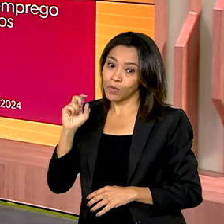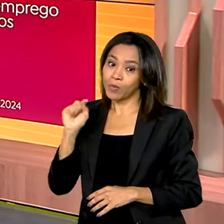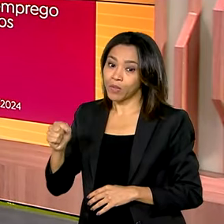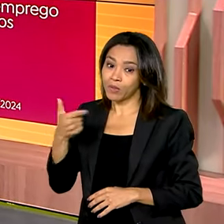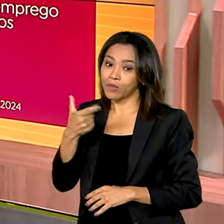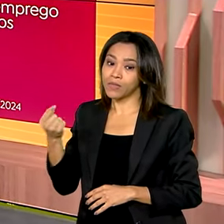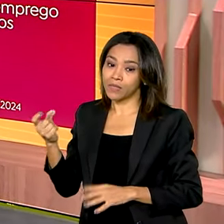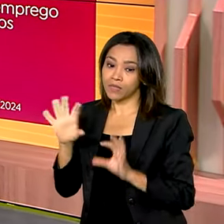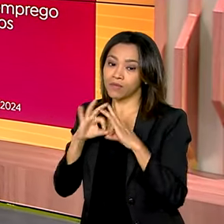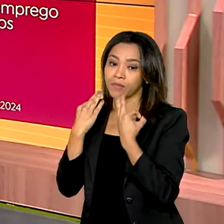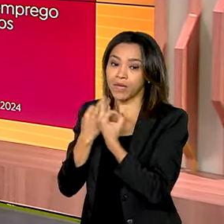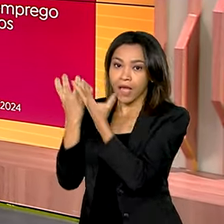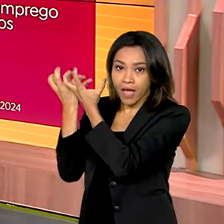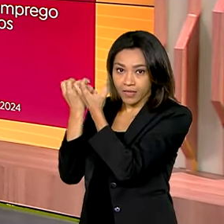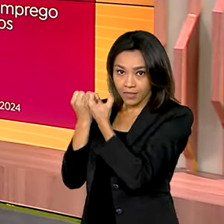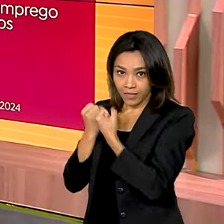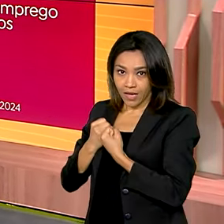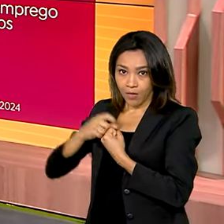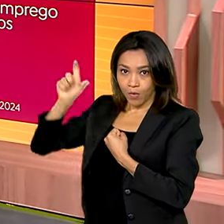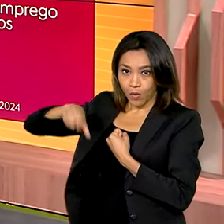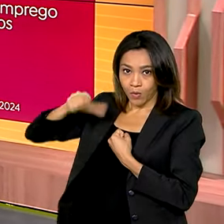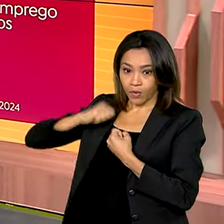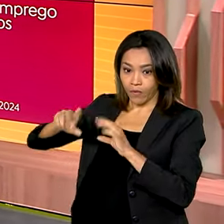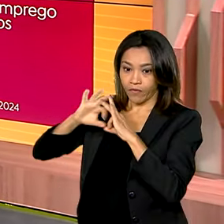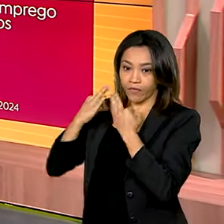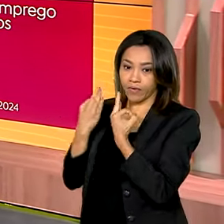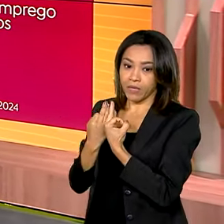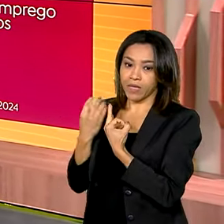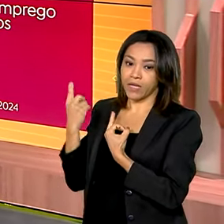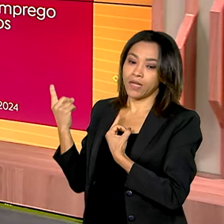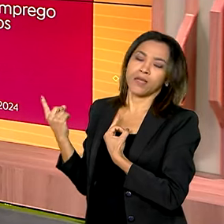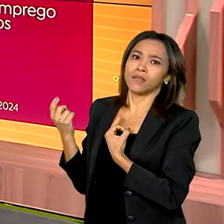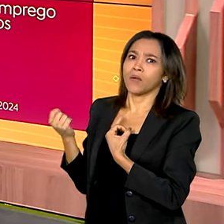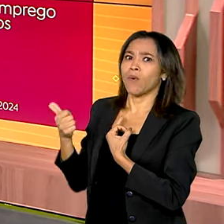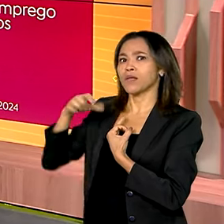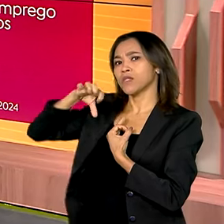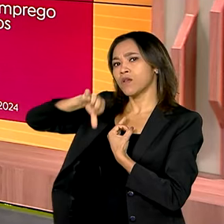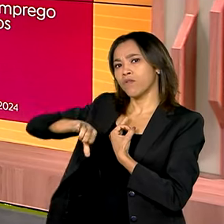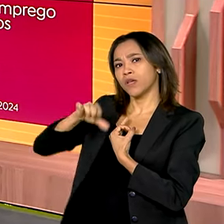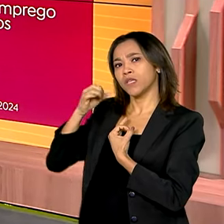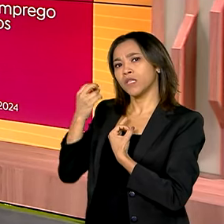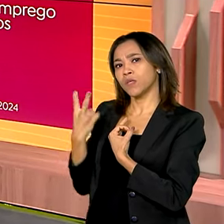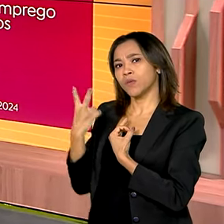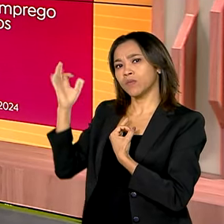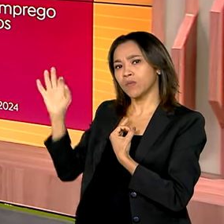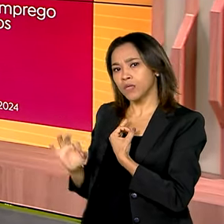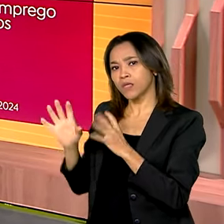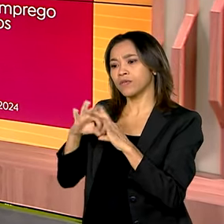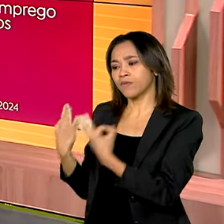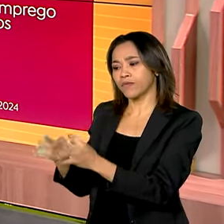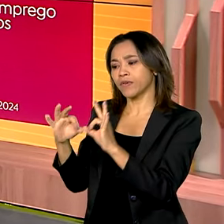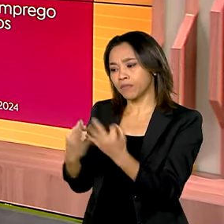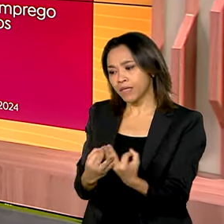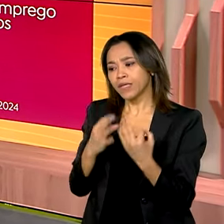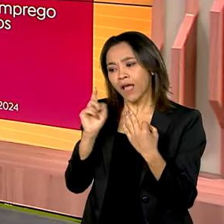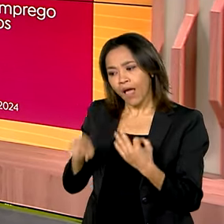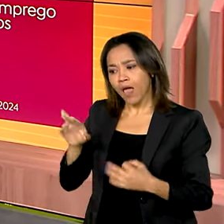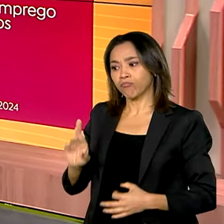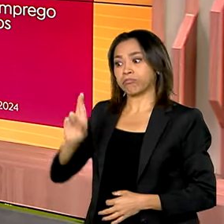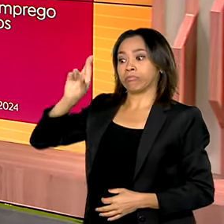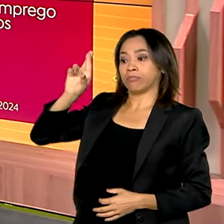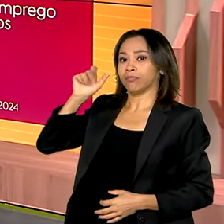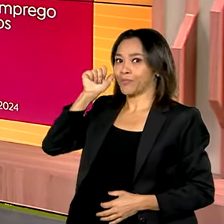Família. Essa região aí tem quase 92% das famílias chefiadas por mulheres.